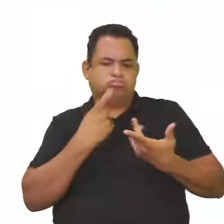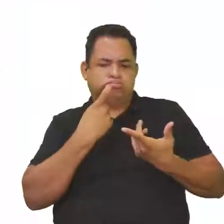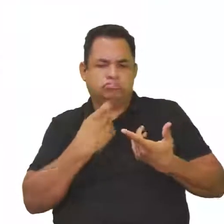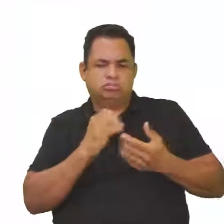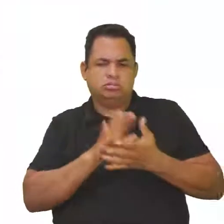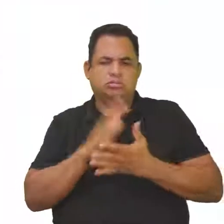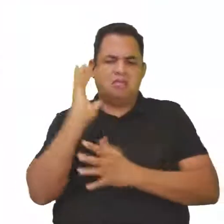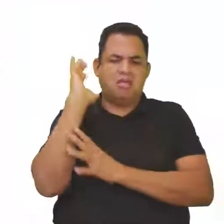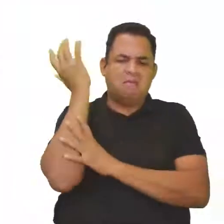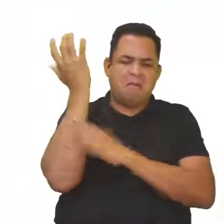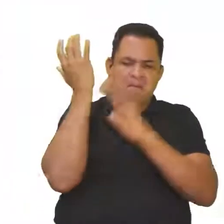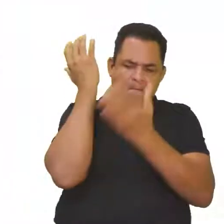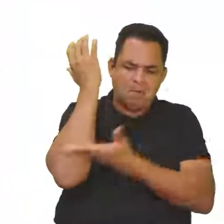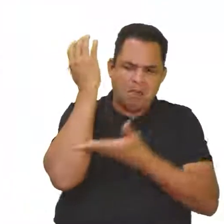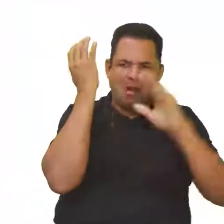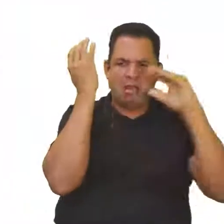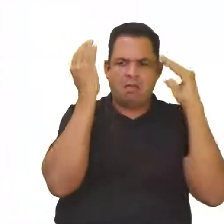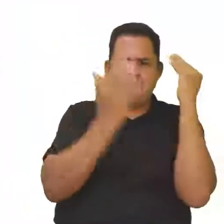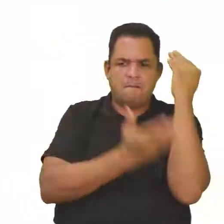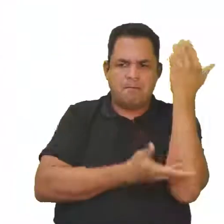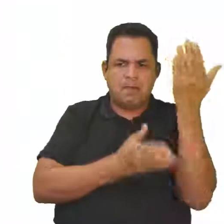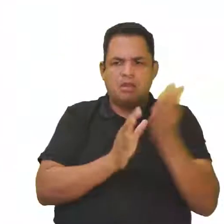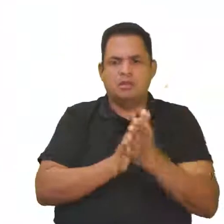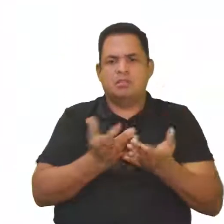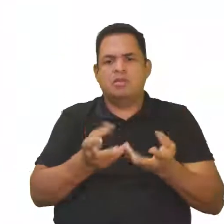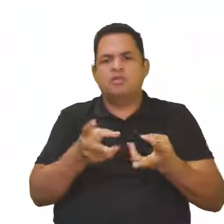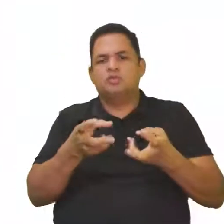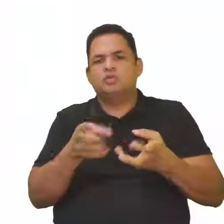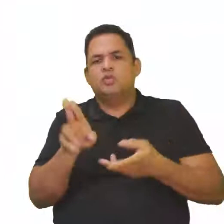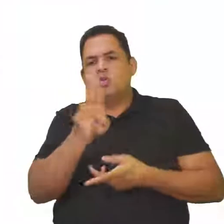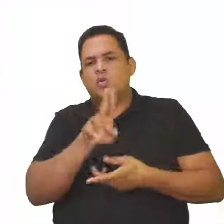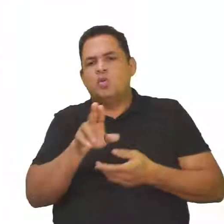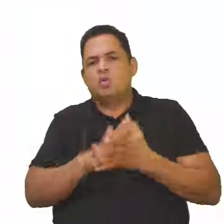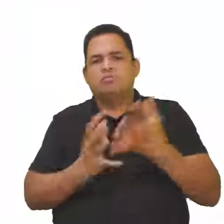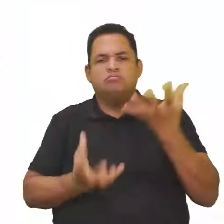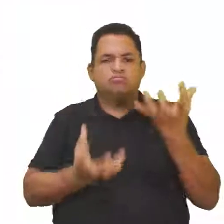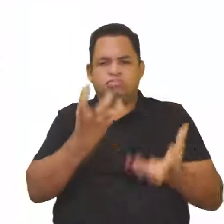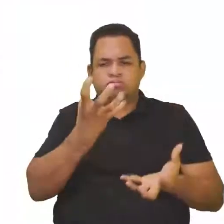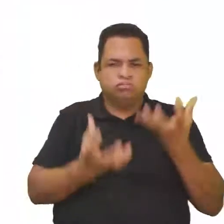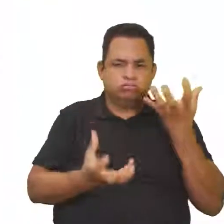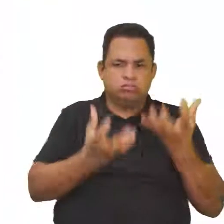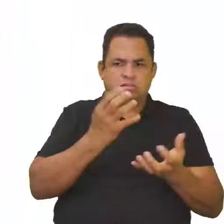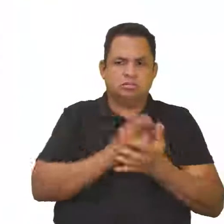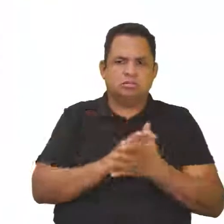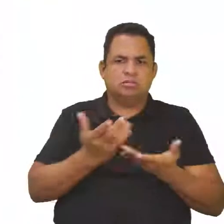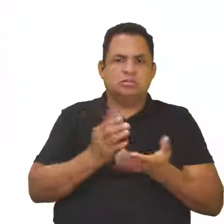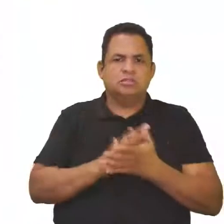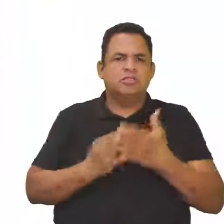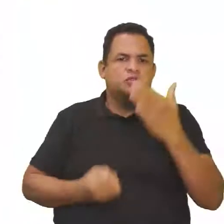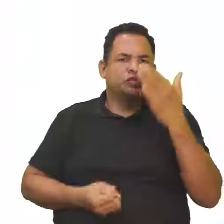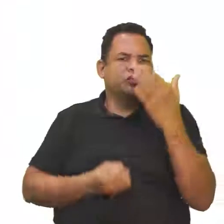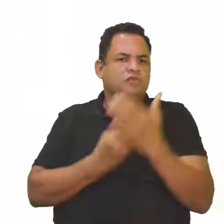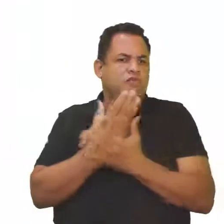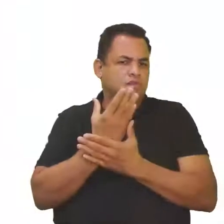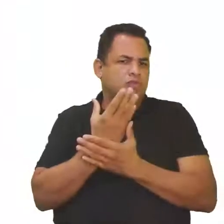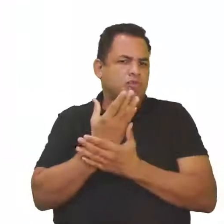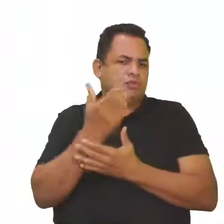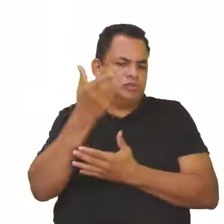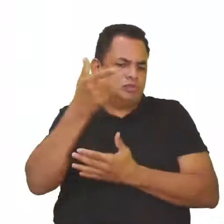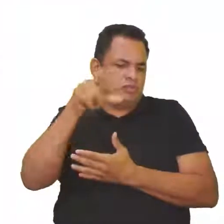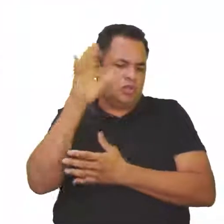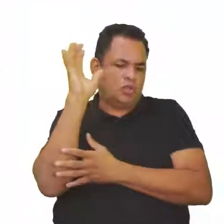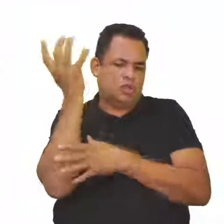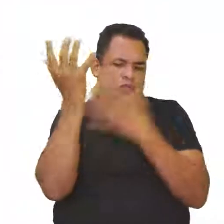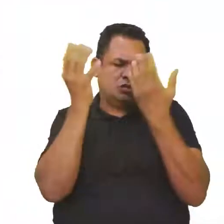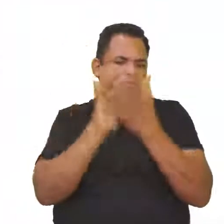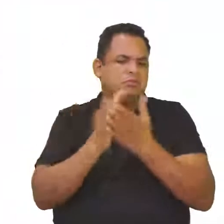que foram devastadas por extração de minérios ou queimadas e recriar a natureza tal